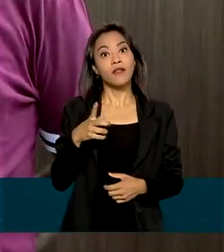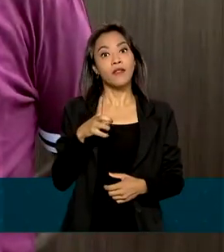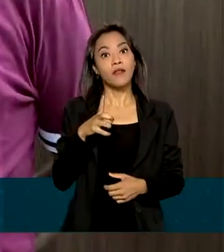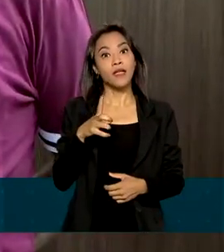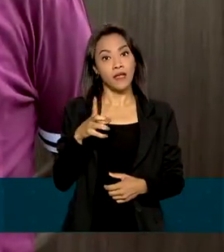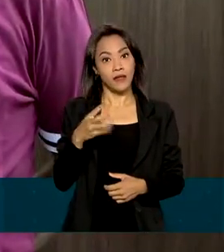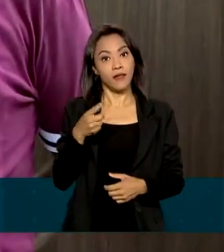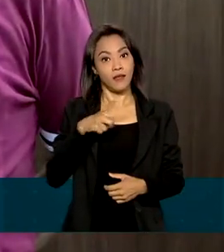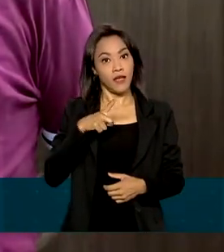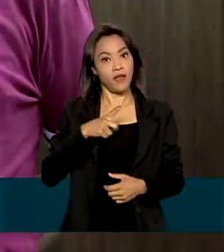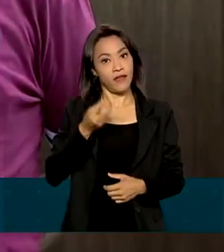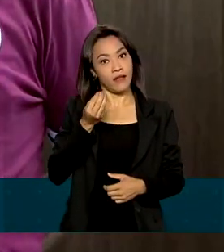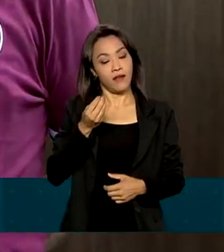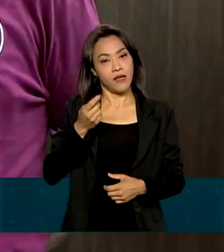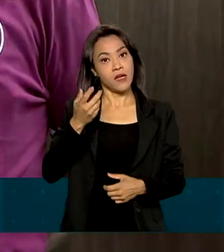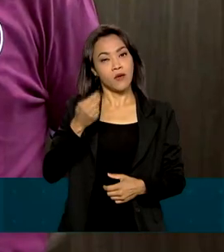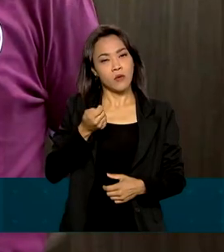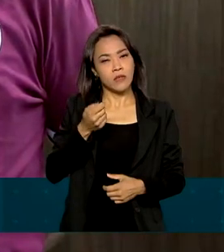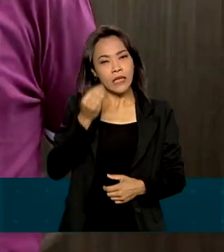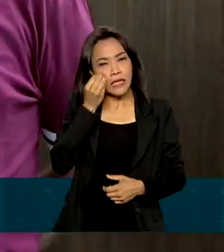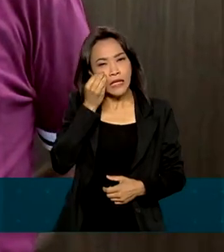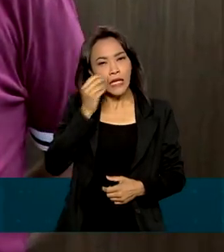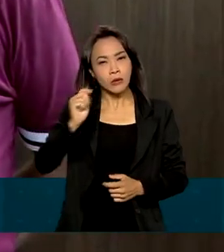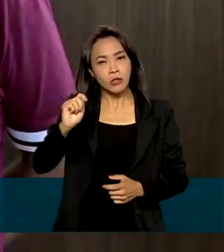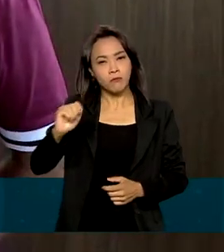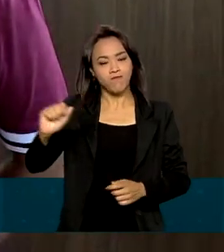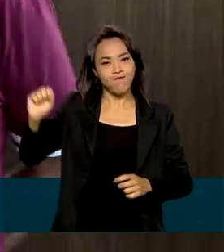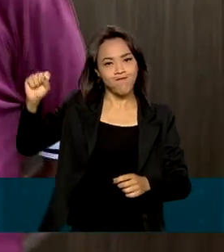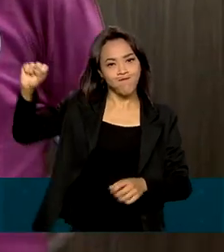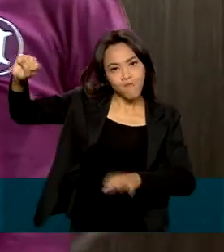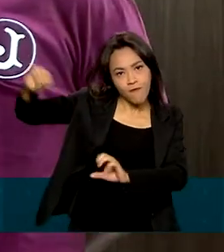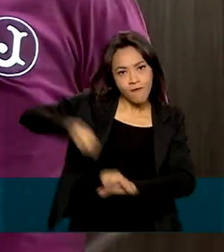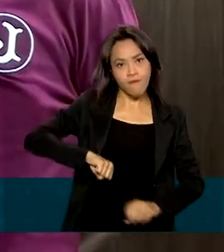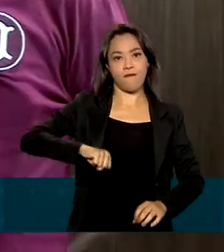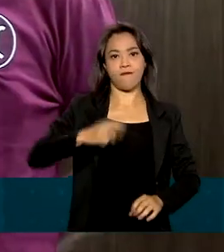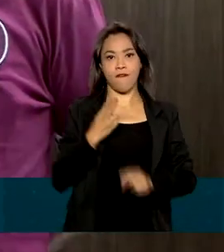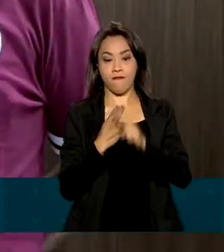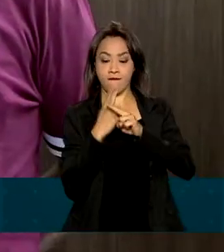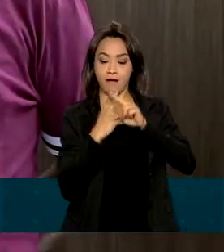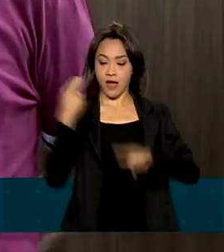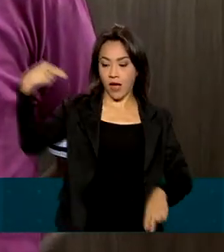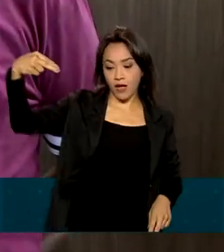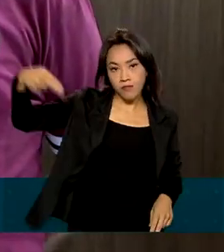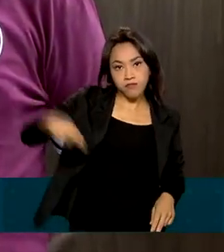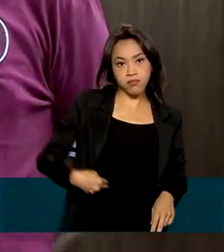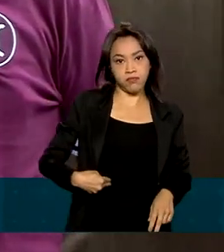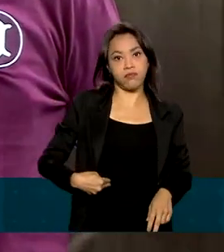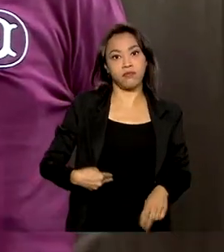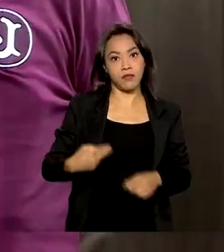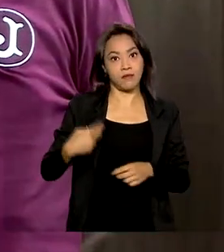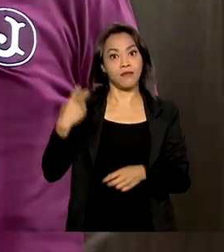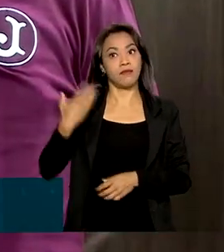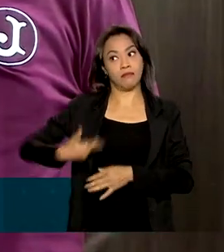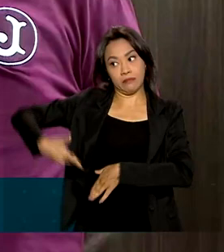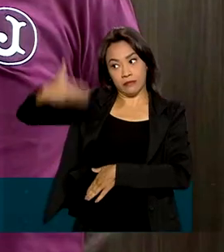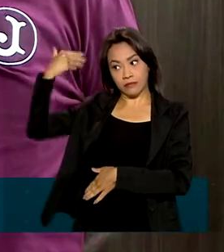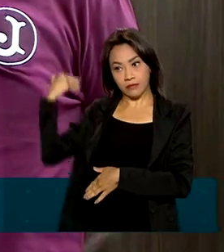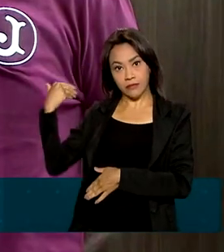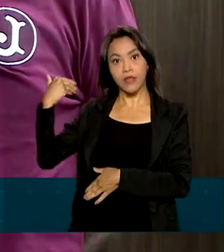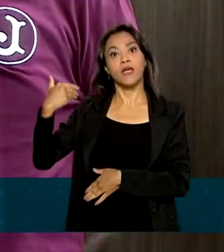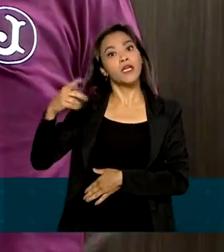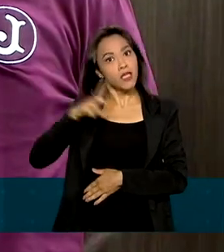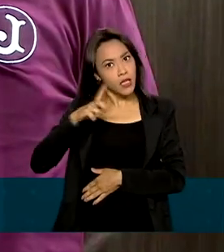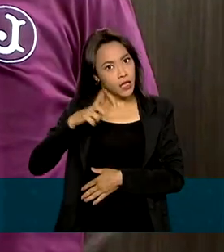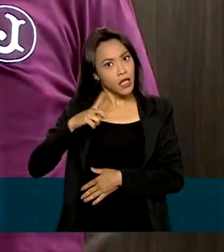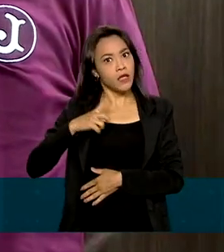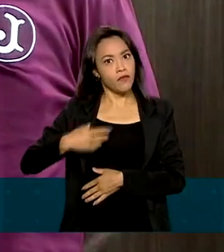há anos atrás, como todos os senhores sabem, uma sacada, que originou uma cirurgia muito bem feita